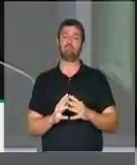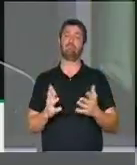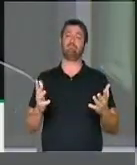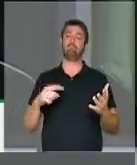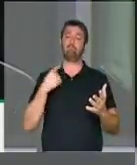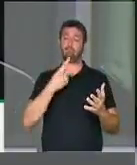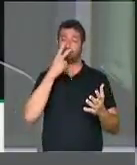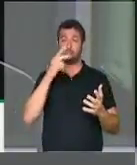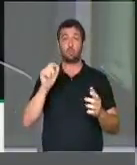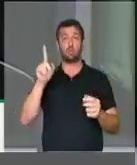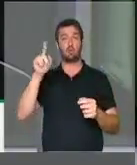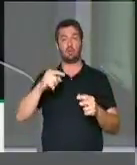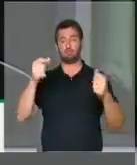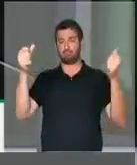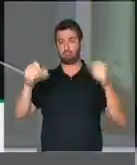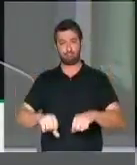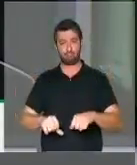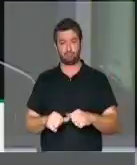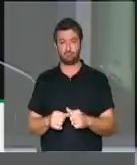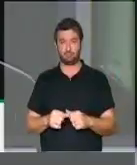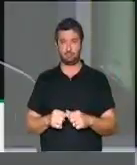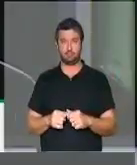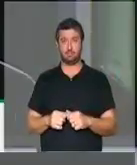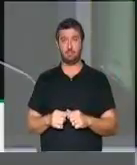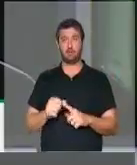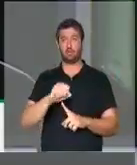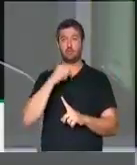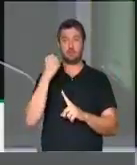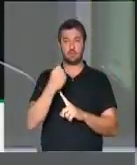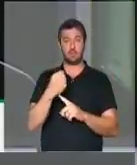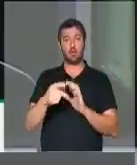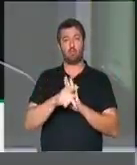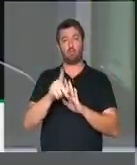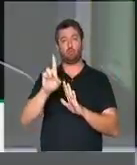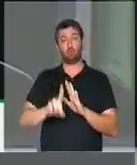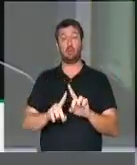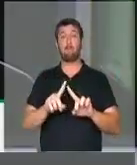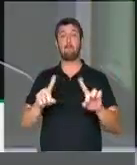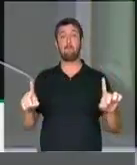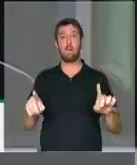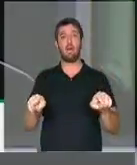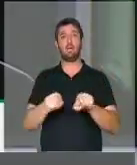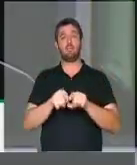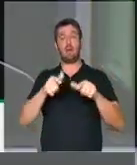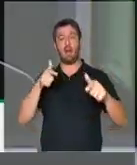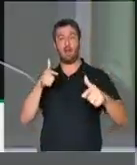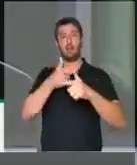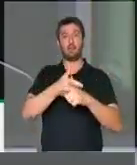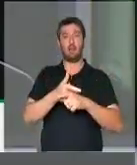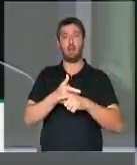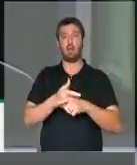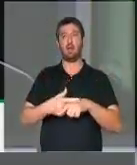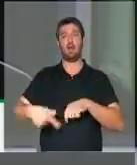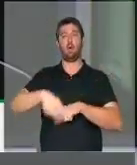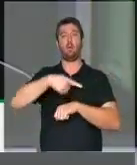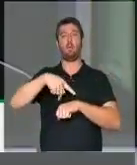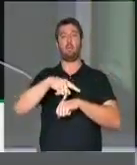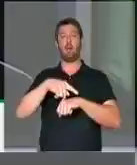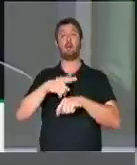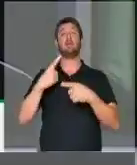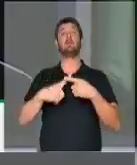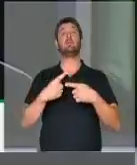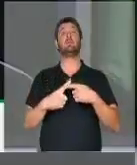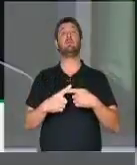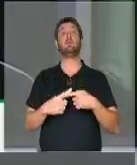consideramos como uma regressão social de direitos, mas também um ataque ao Estado brasileiro,